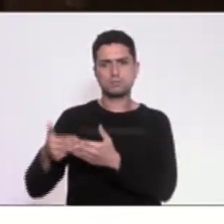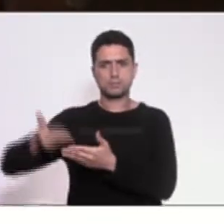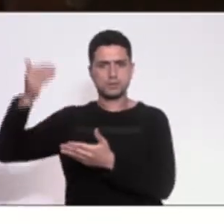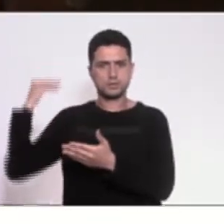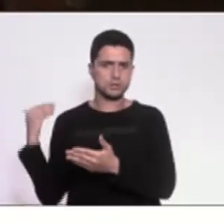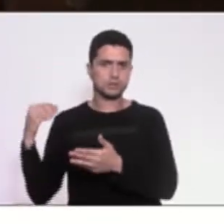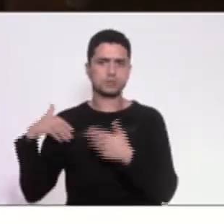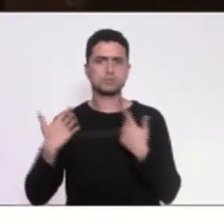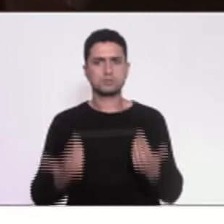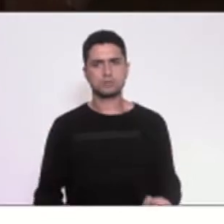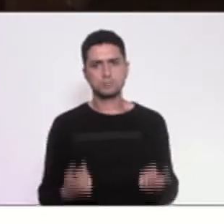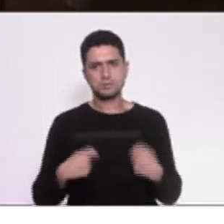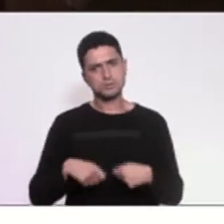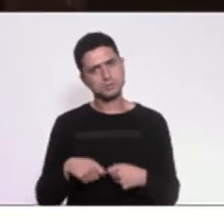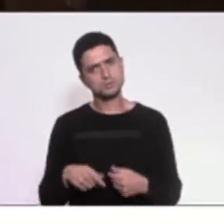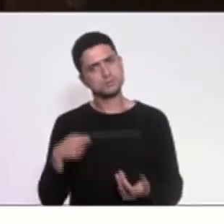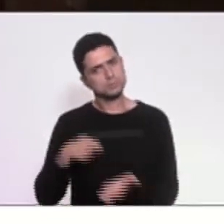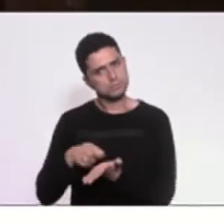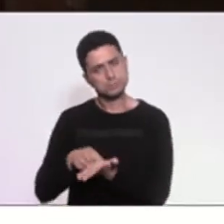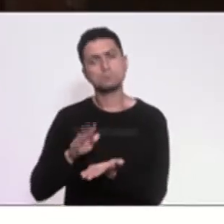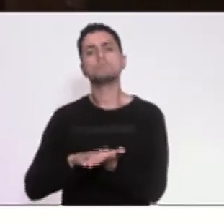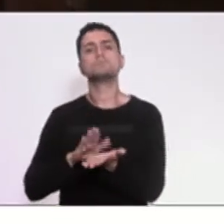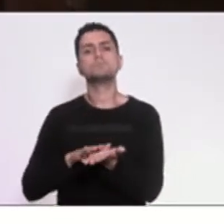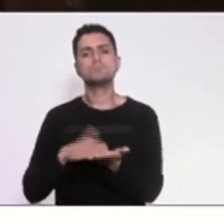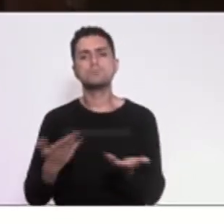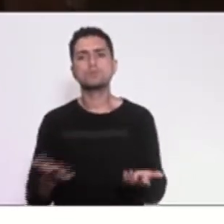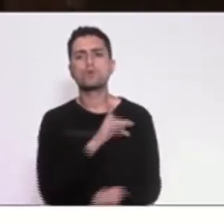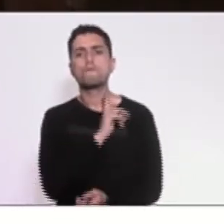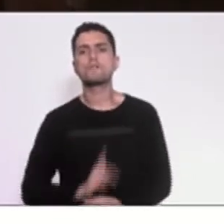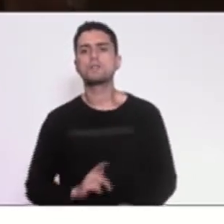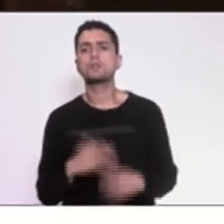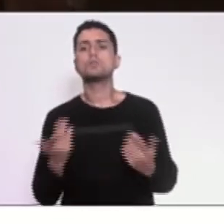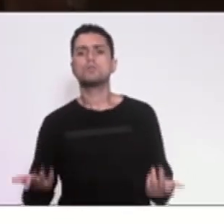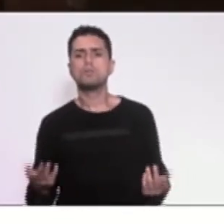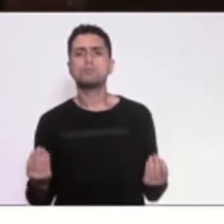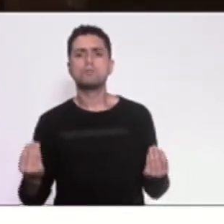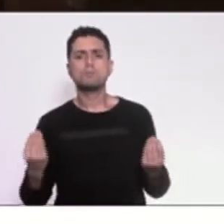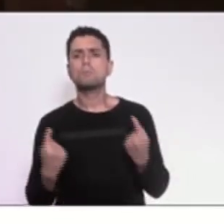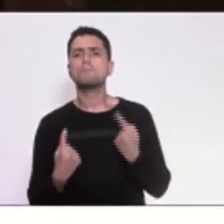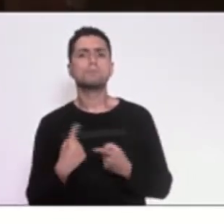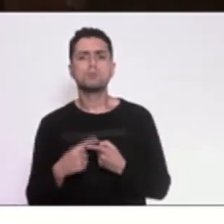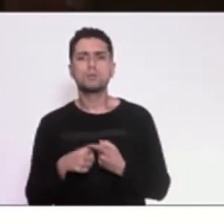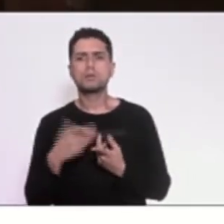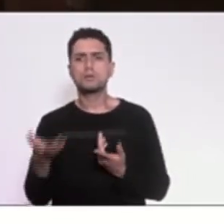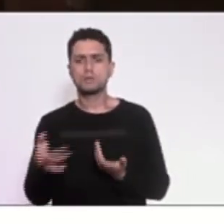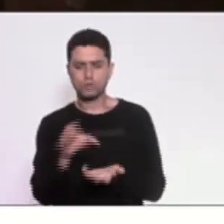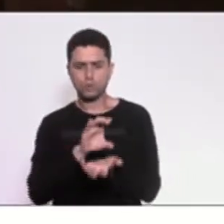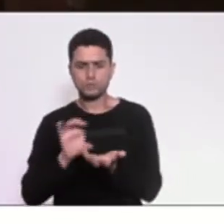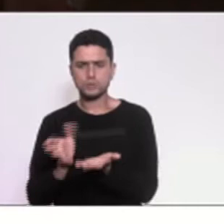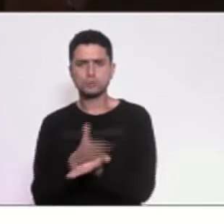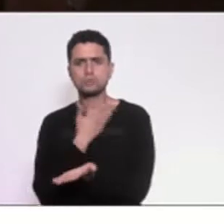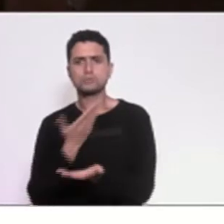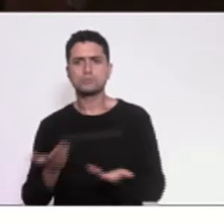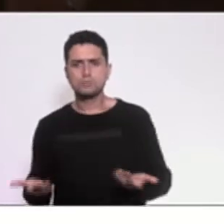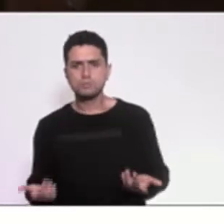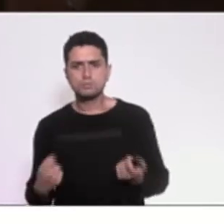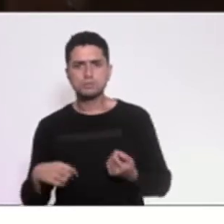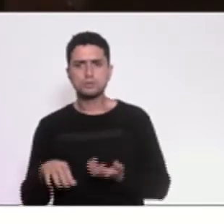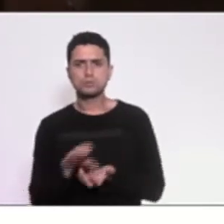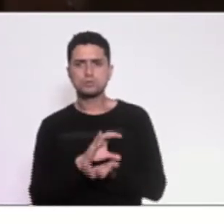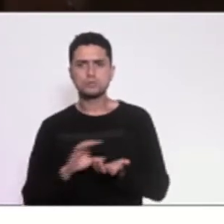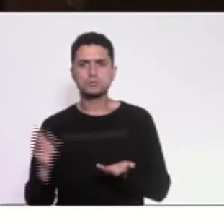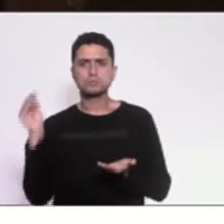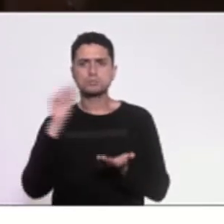e reivindicar e exigir que o governador recomponha o Conselho Construtivo na sua formação